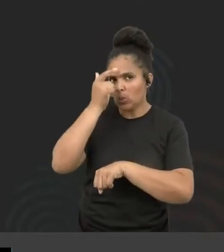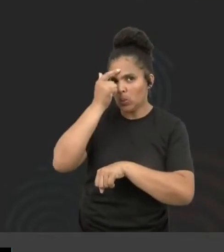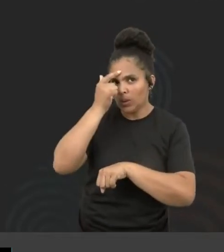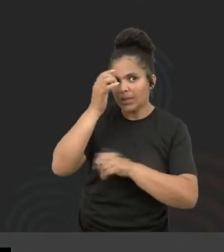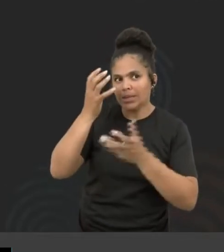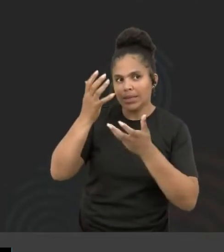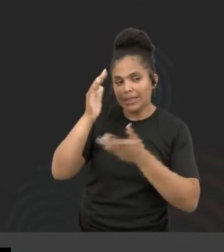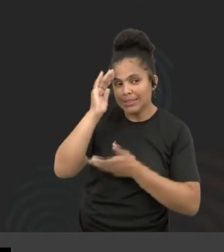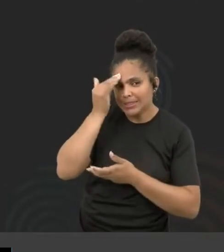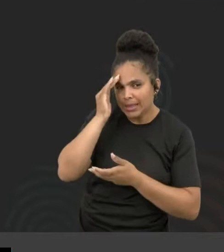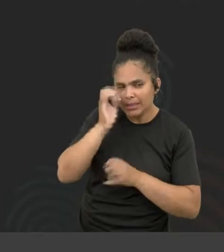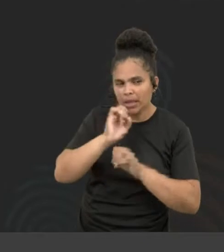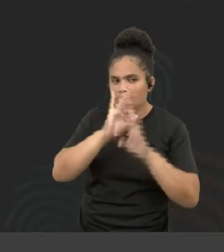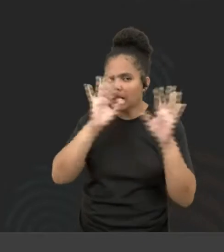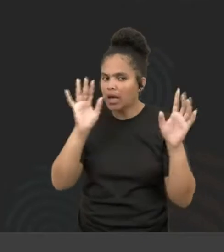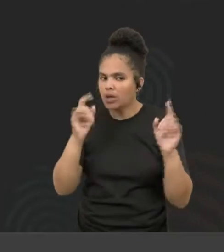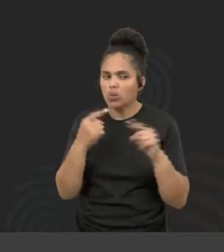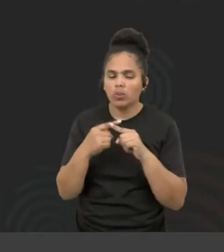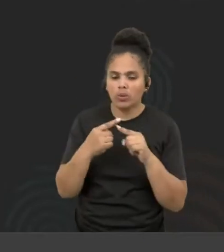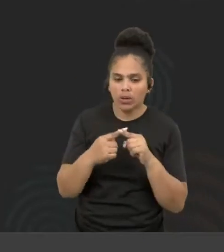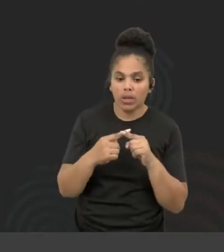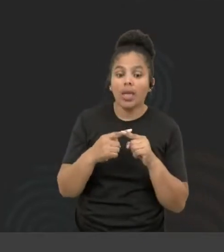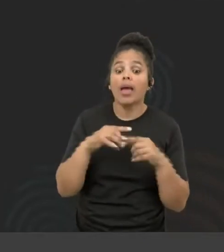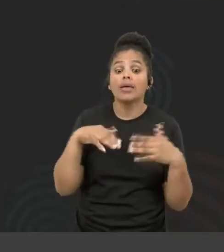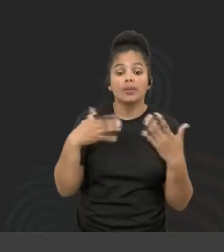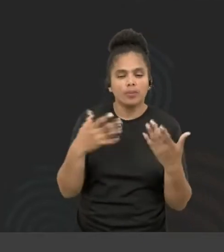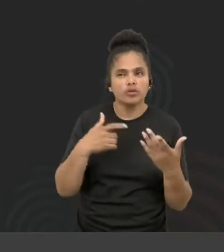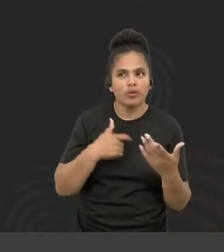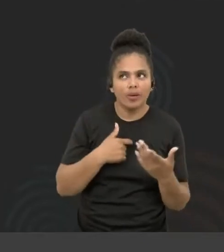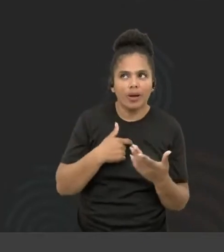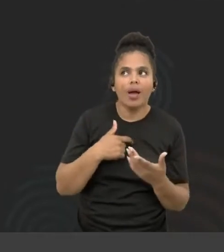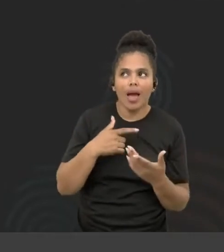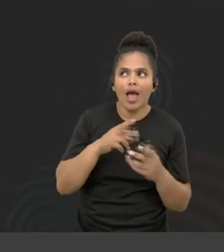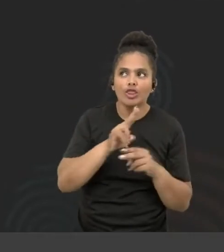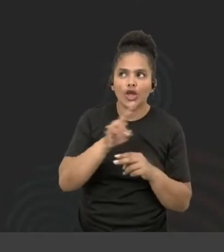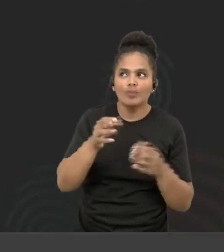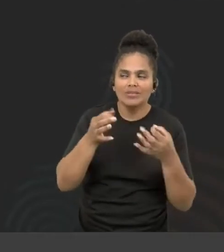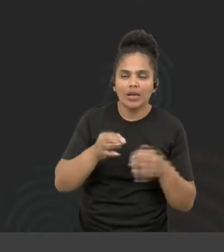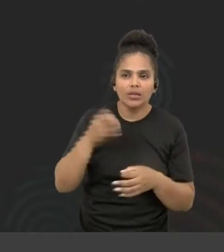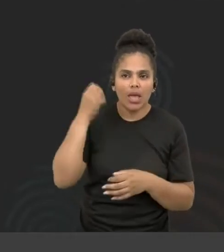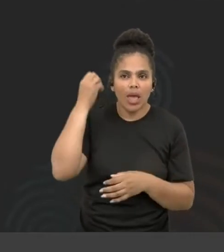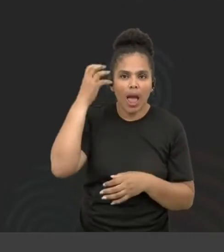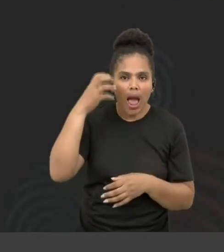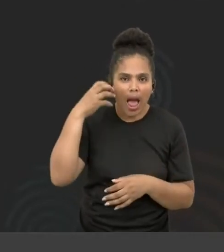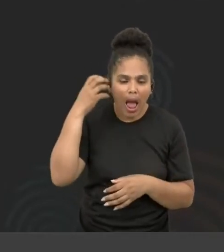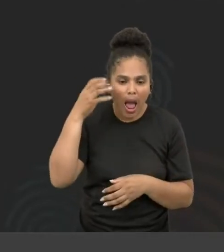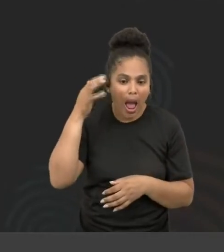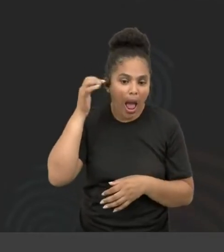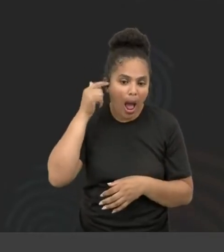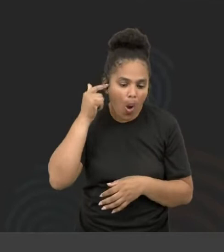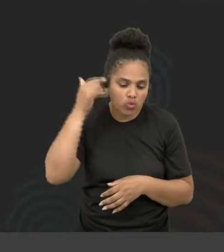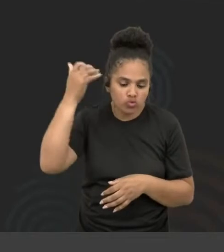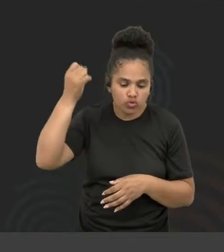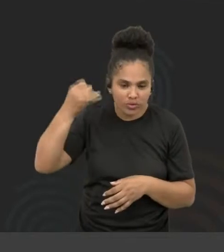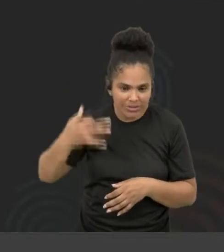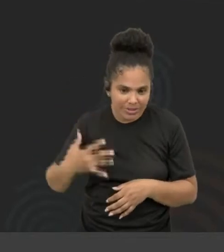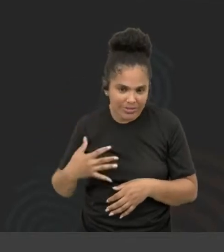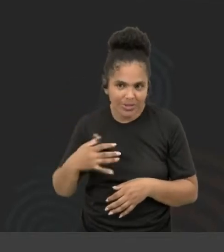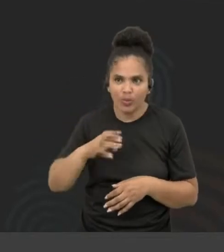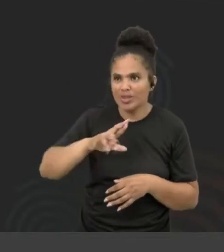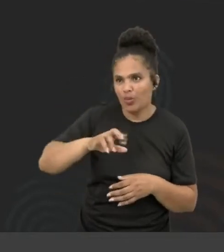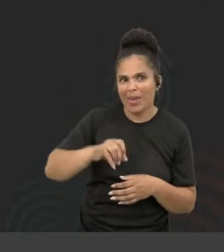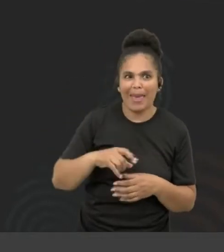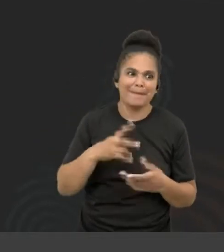que faltou aqui. Daí que eu fui saber que o nome certo é audiodescrição. Não é para cego ler. Imagem que fala. Imagem não fala. Quem fala são pessoas